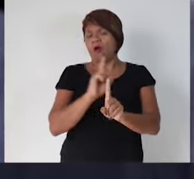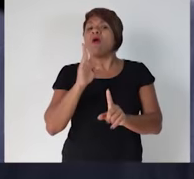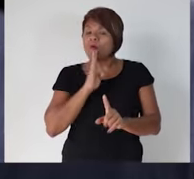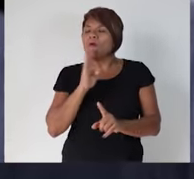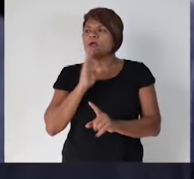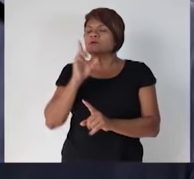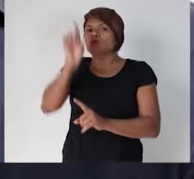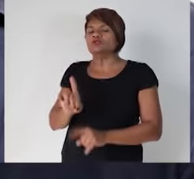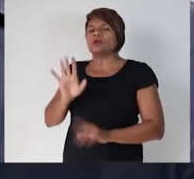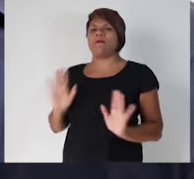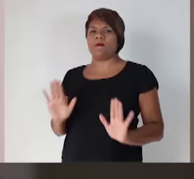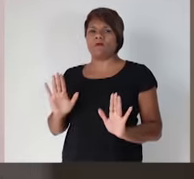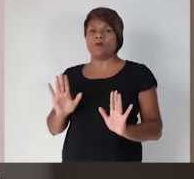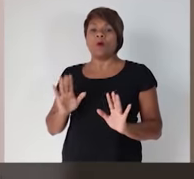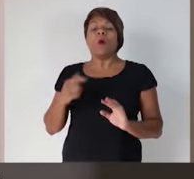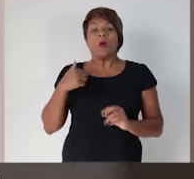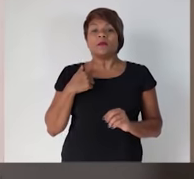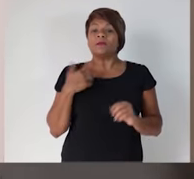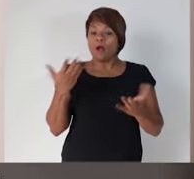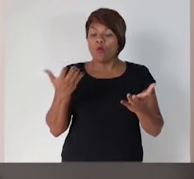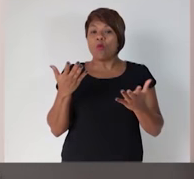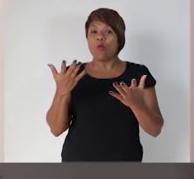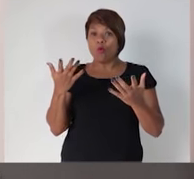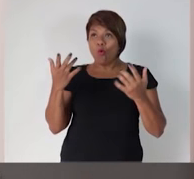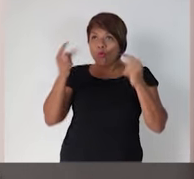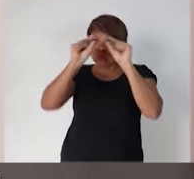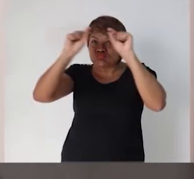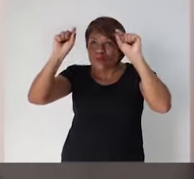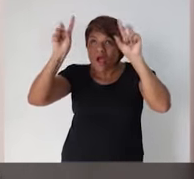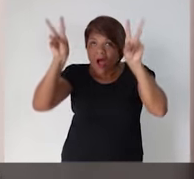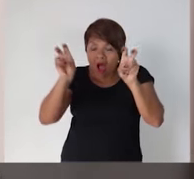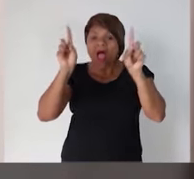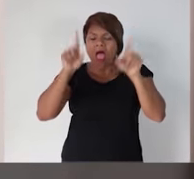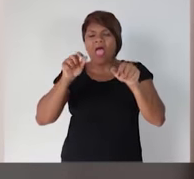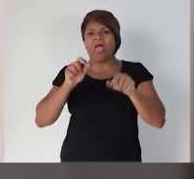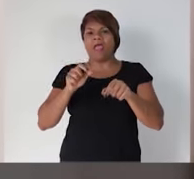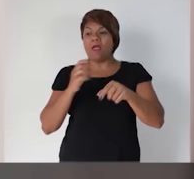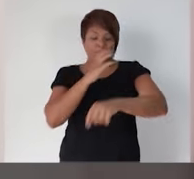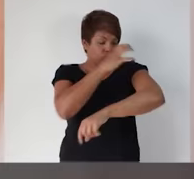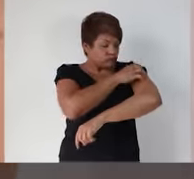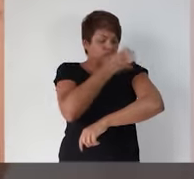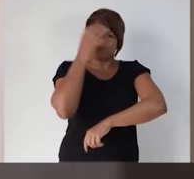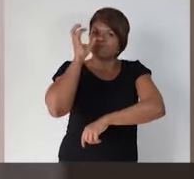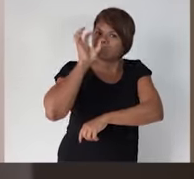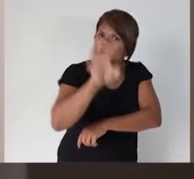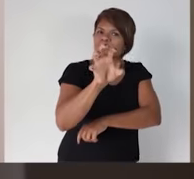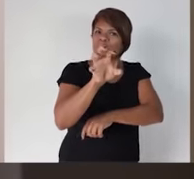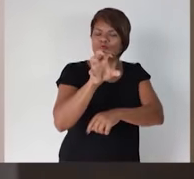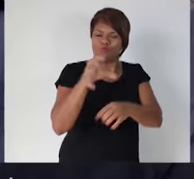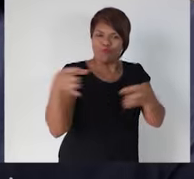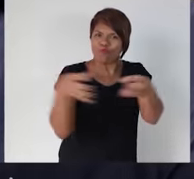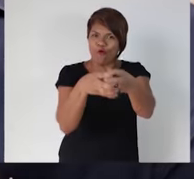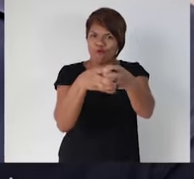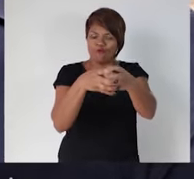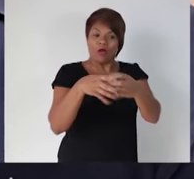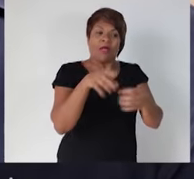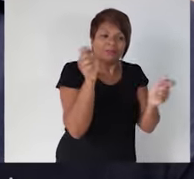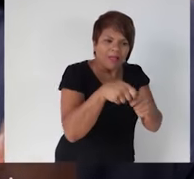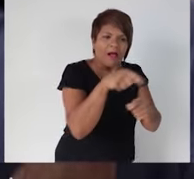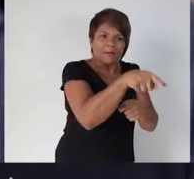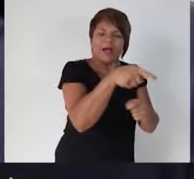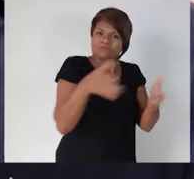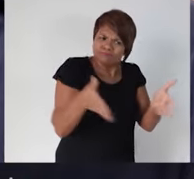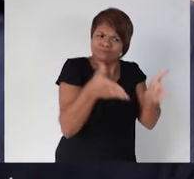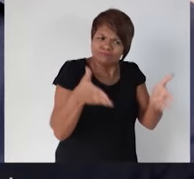É o reconhecimento de um direito. O Sim ao Bosso, pelo próprio nome, já diz tudo. É uma ideia de empoderamento do povo. Elas podem ler,